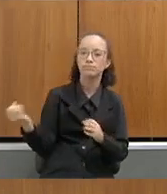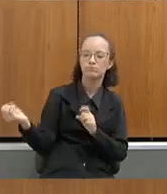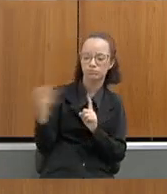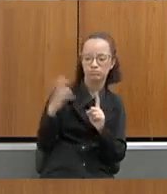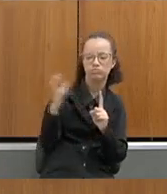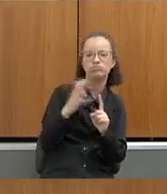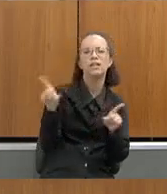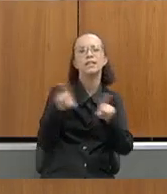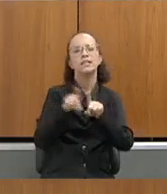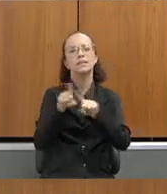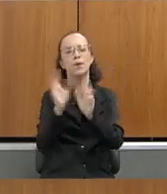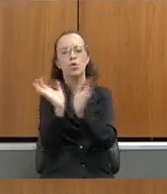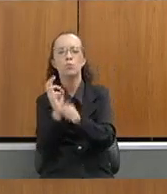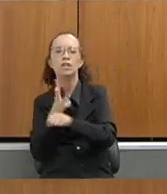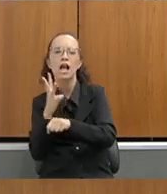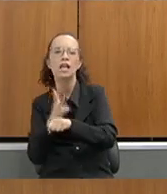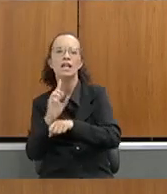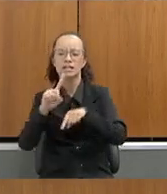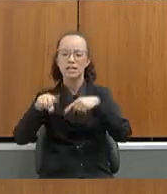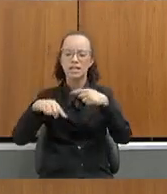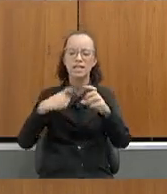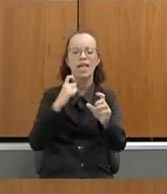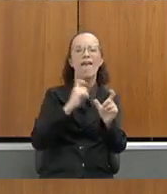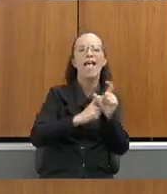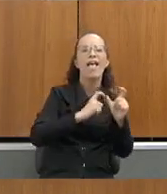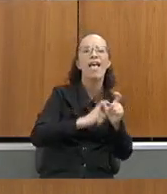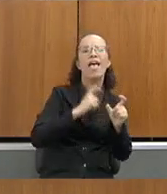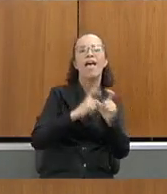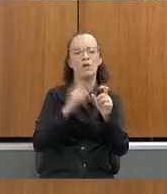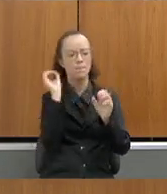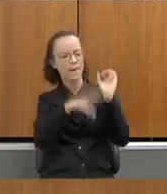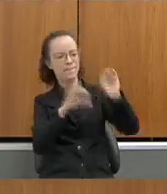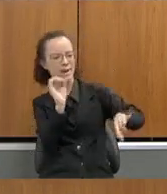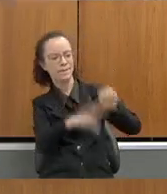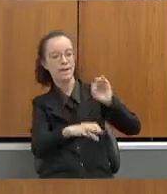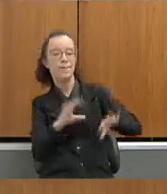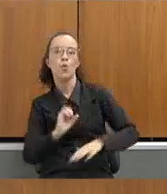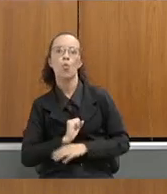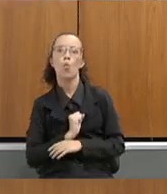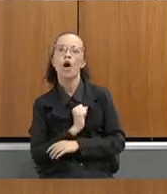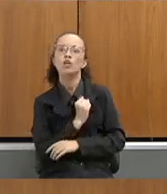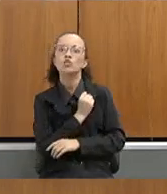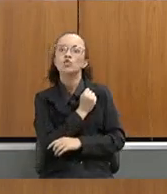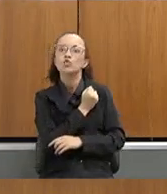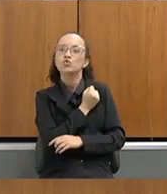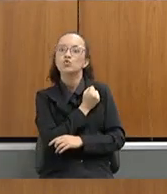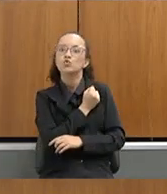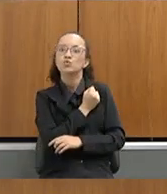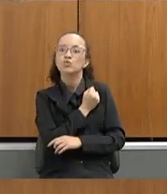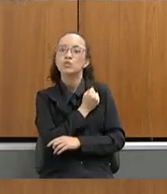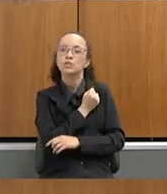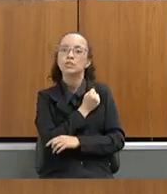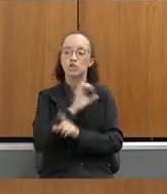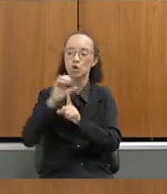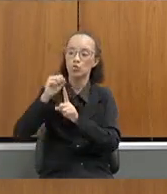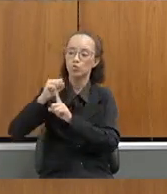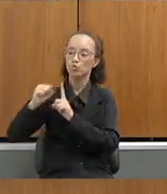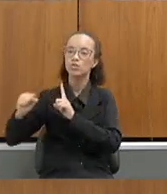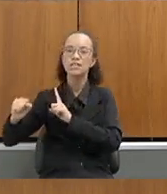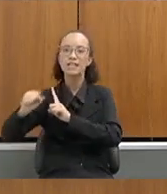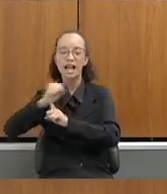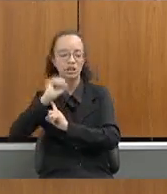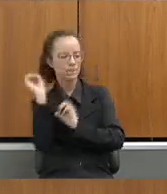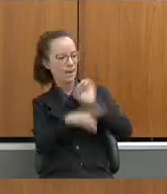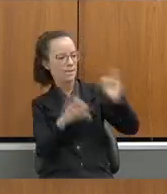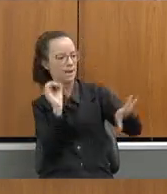professores que foram taxados de comunistas, socialistas e etc. E aí o ódio de setores inteiros contra determinados